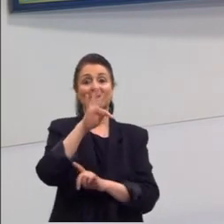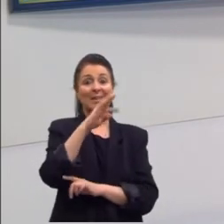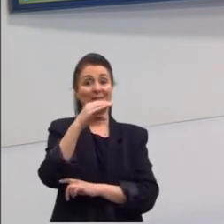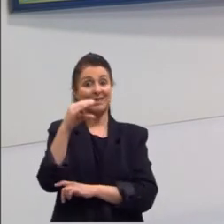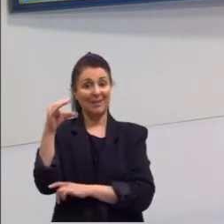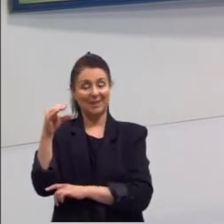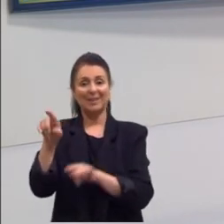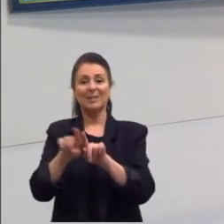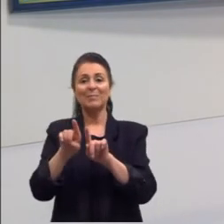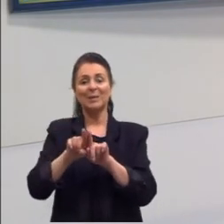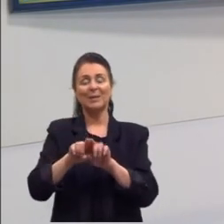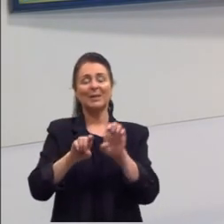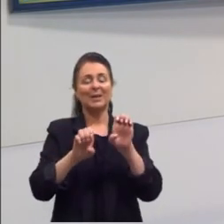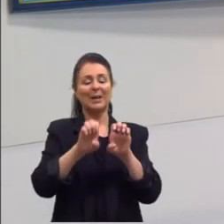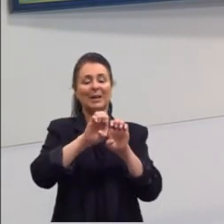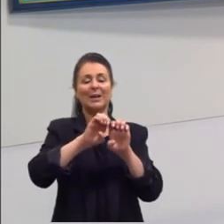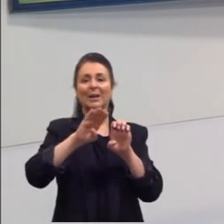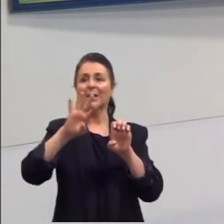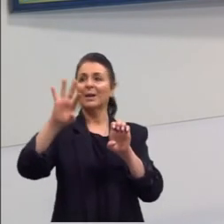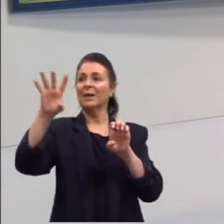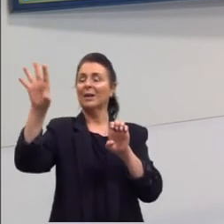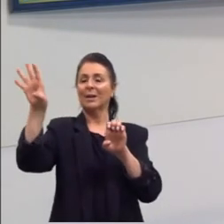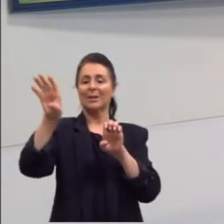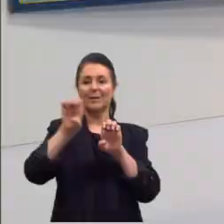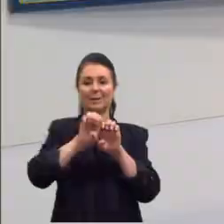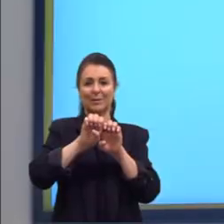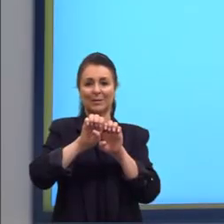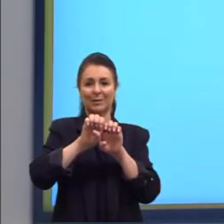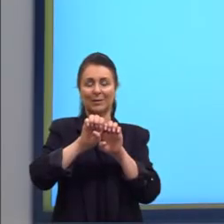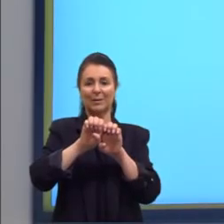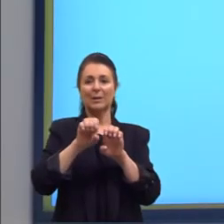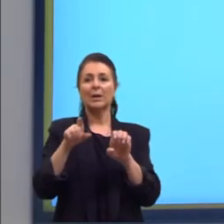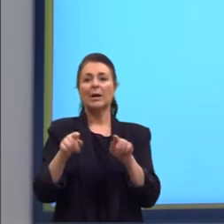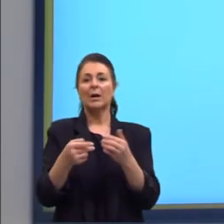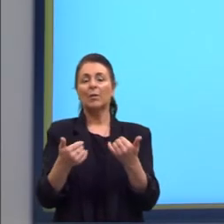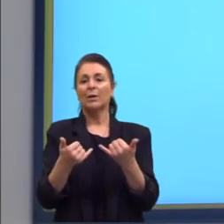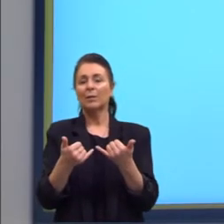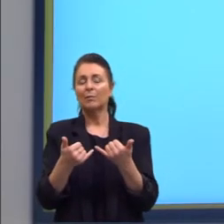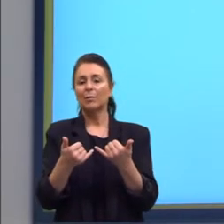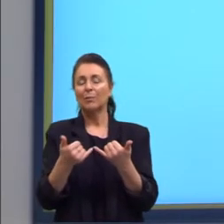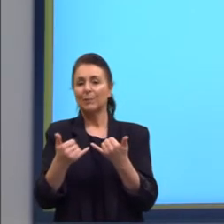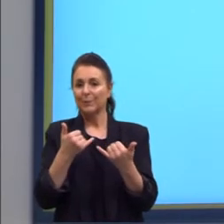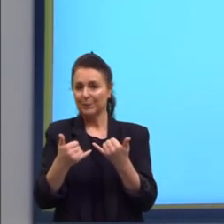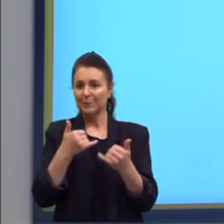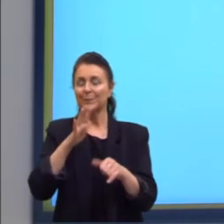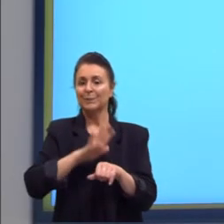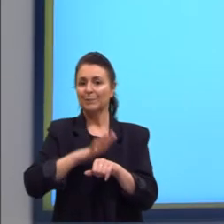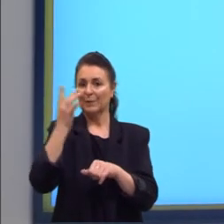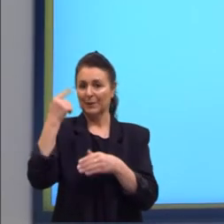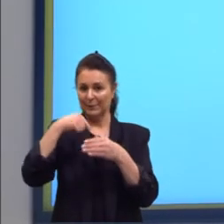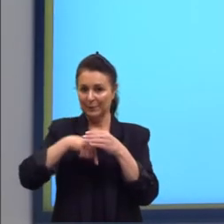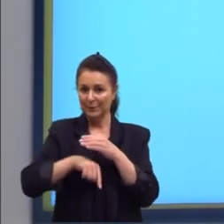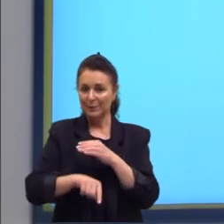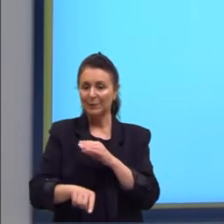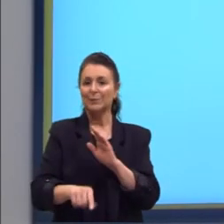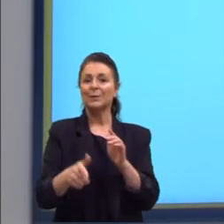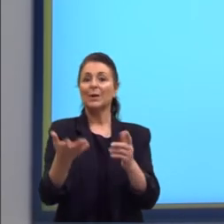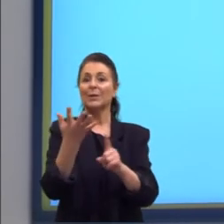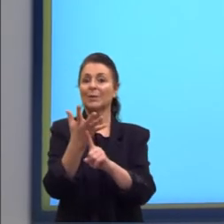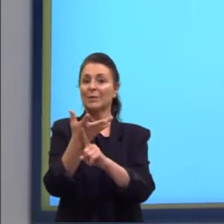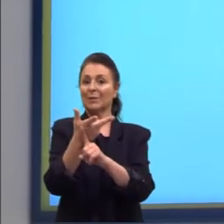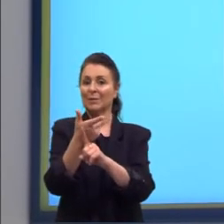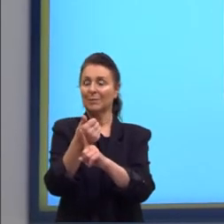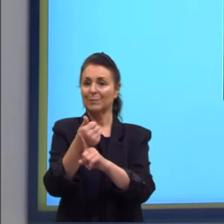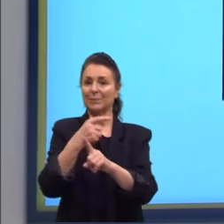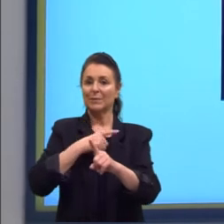epígrafes. E eu resolvi trazer para vocês mais alguns exemplos artísticos. A gente